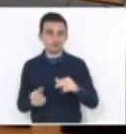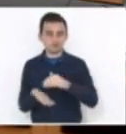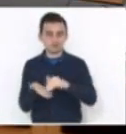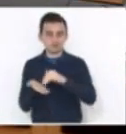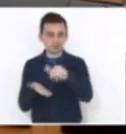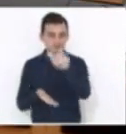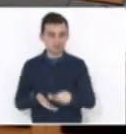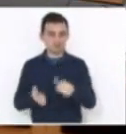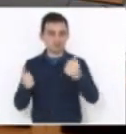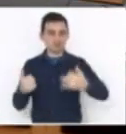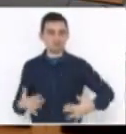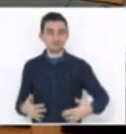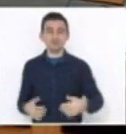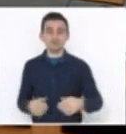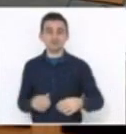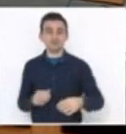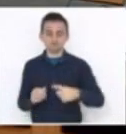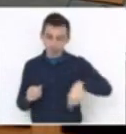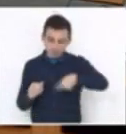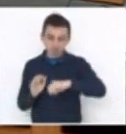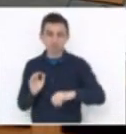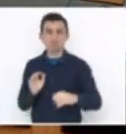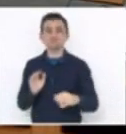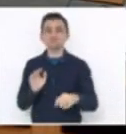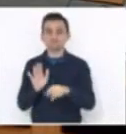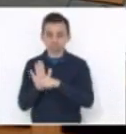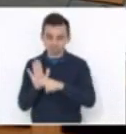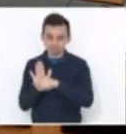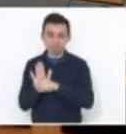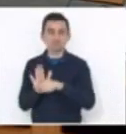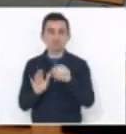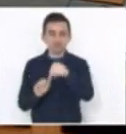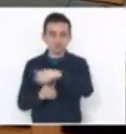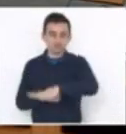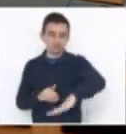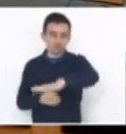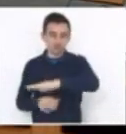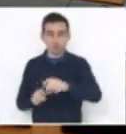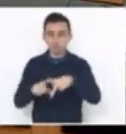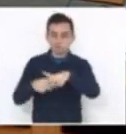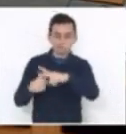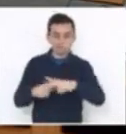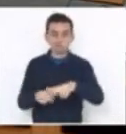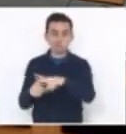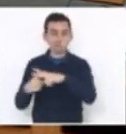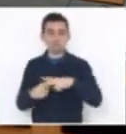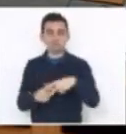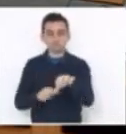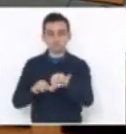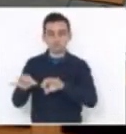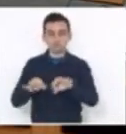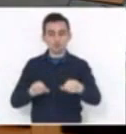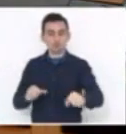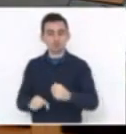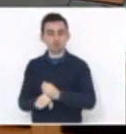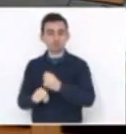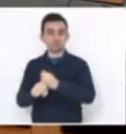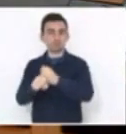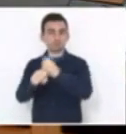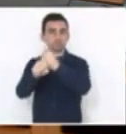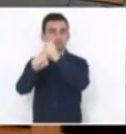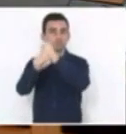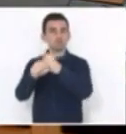um déficit muito grande nessa área de manutenção e de reconstrução e de